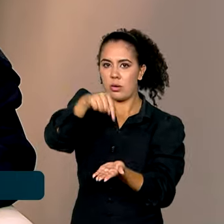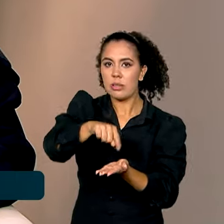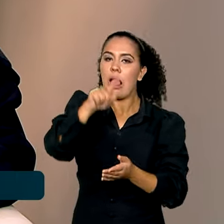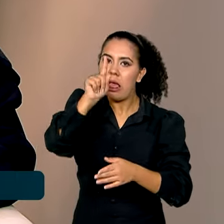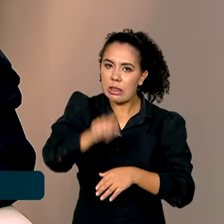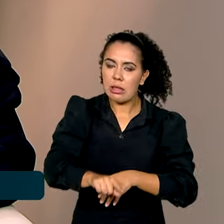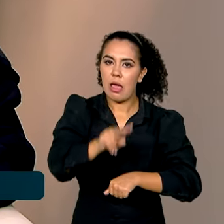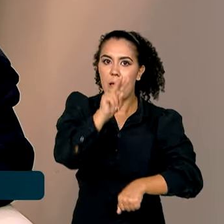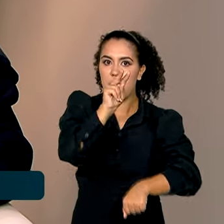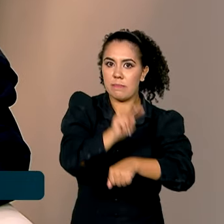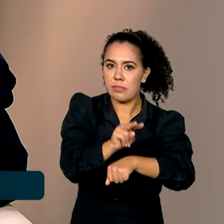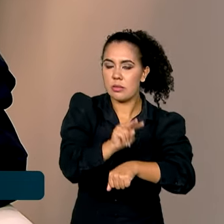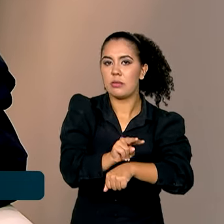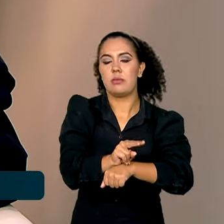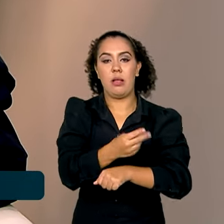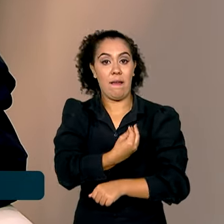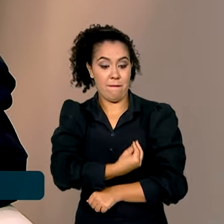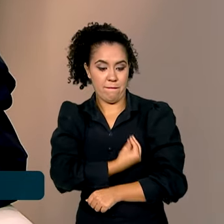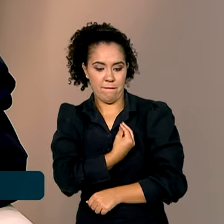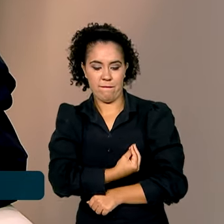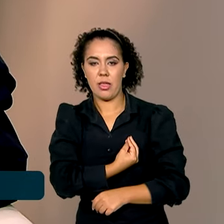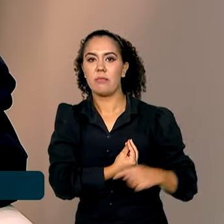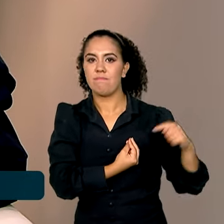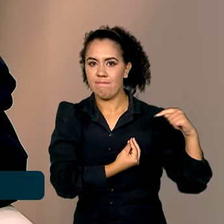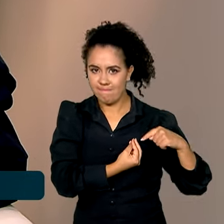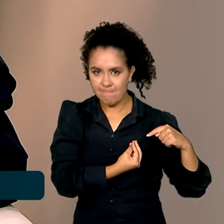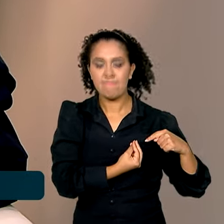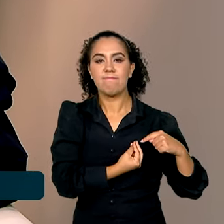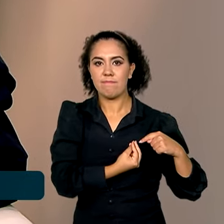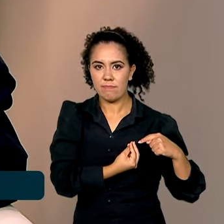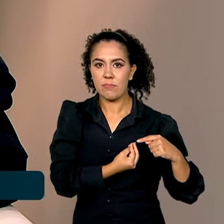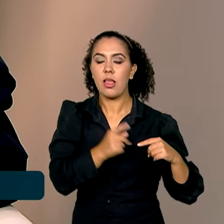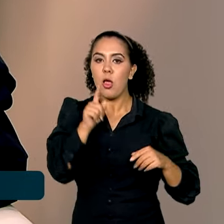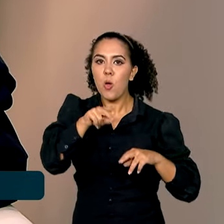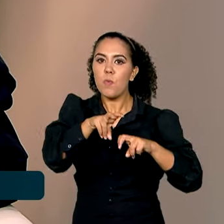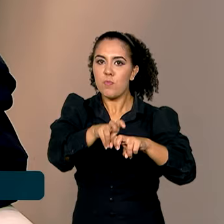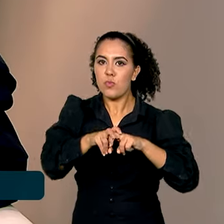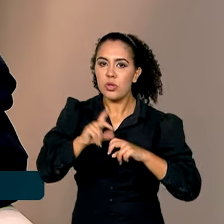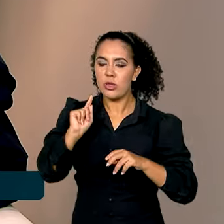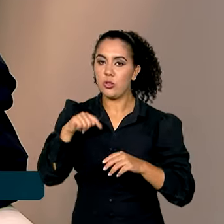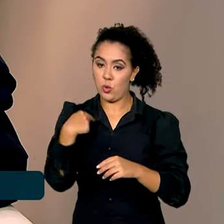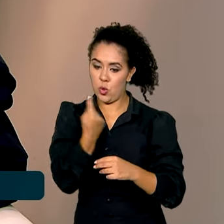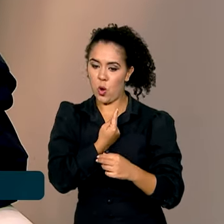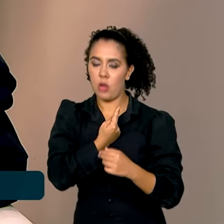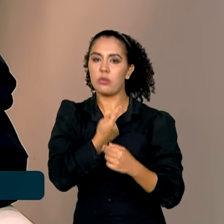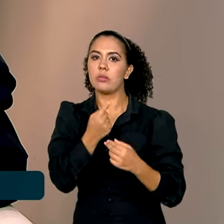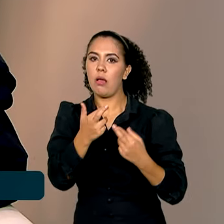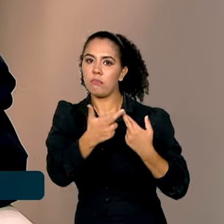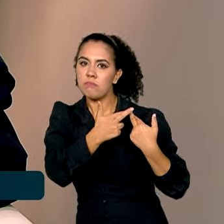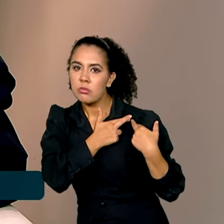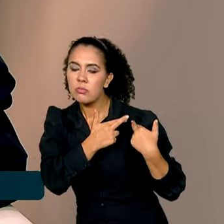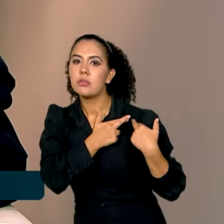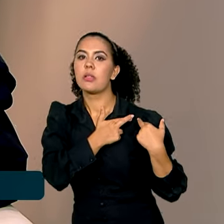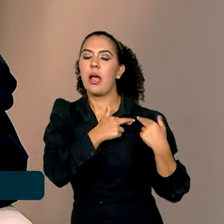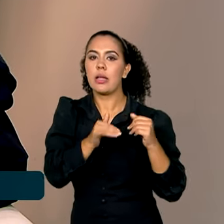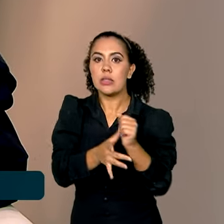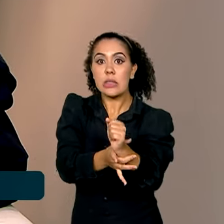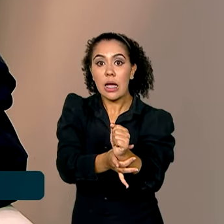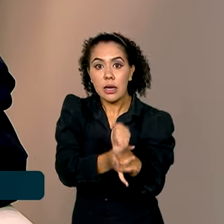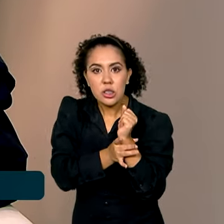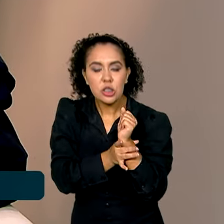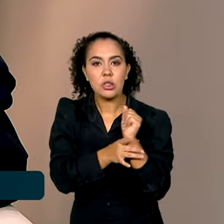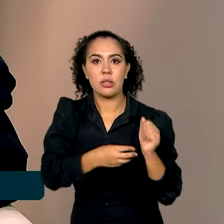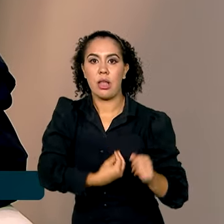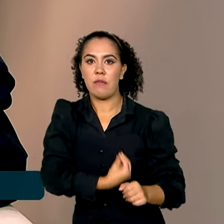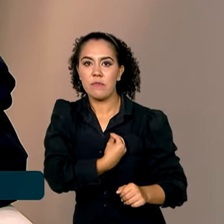a proteção da vida. A Polícia Rodoviária Federal nasce como uma instituição de garantia da seguridade